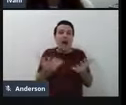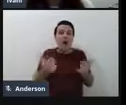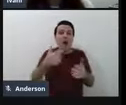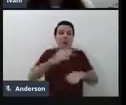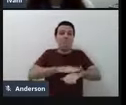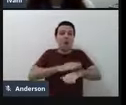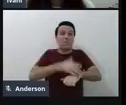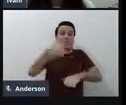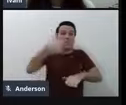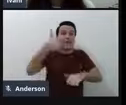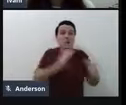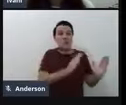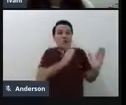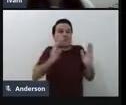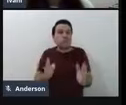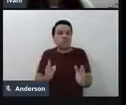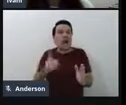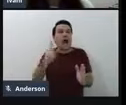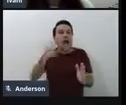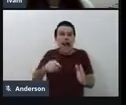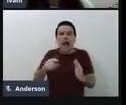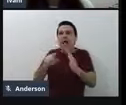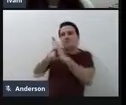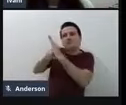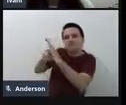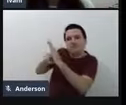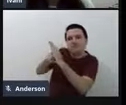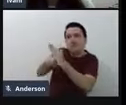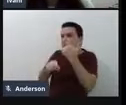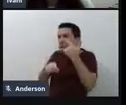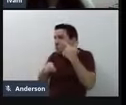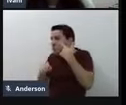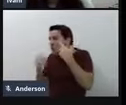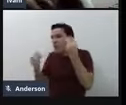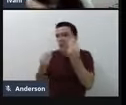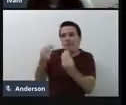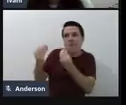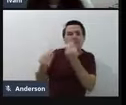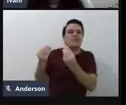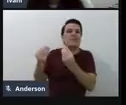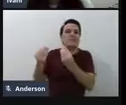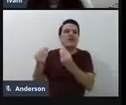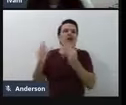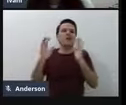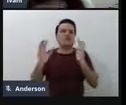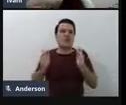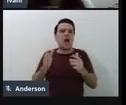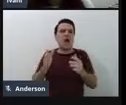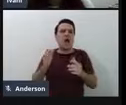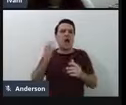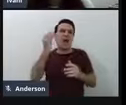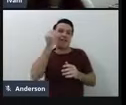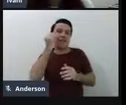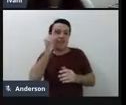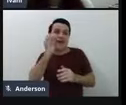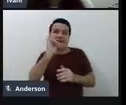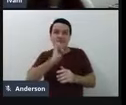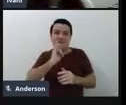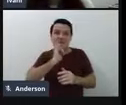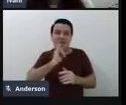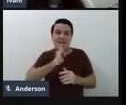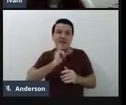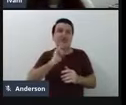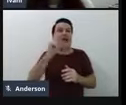está pesquisando, identificando, está vendo, né, a gente já foi lá no processo de experimentação que seria a nossa